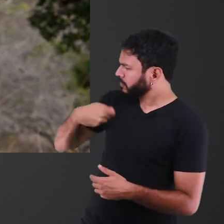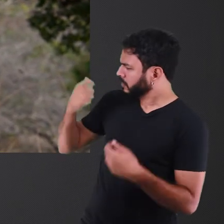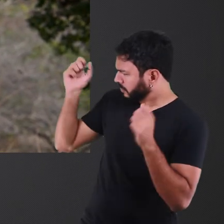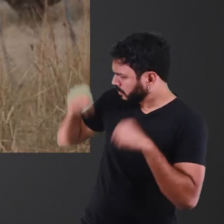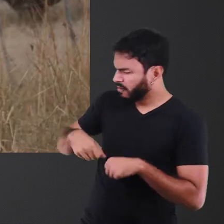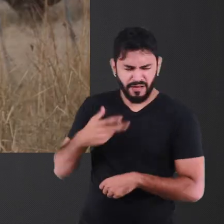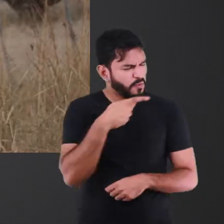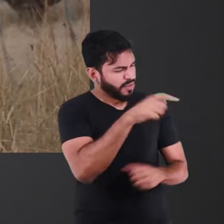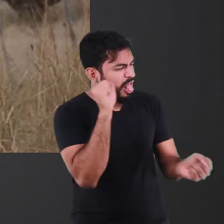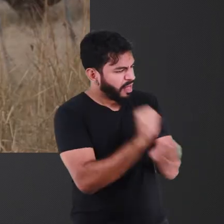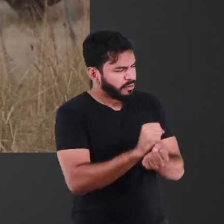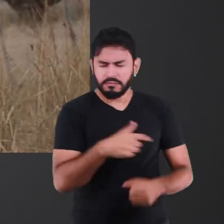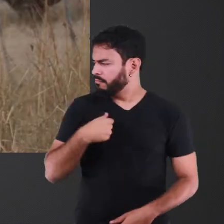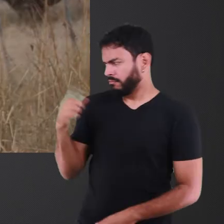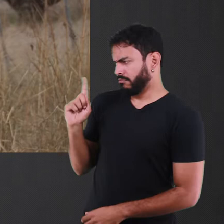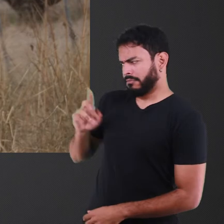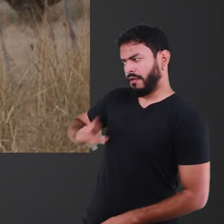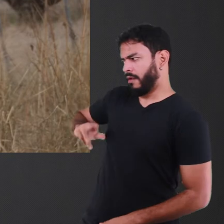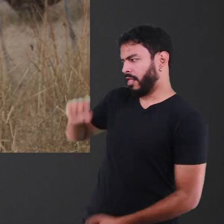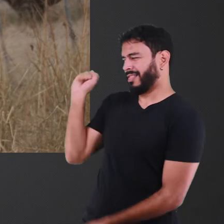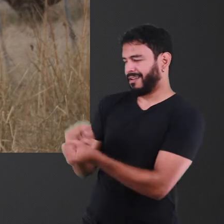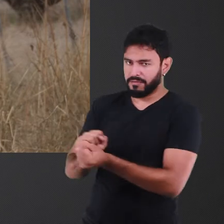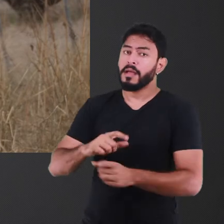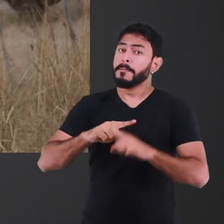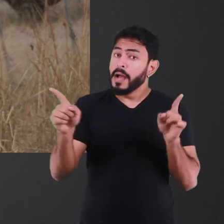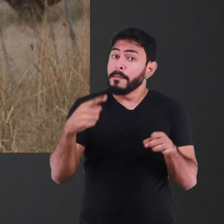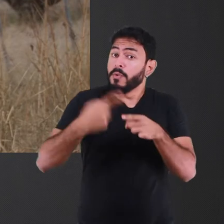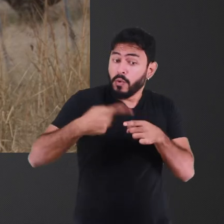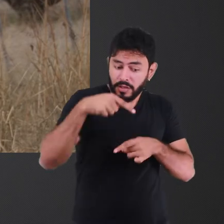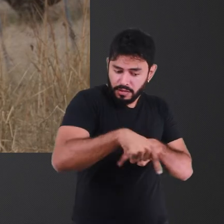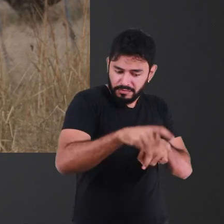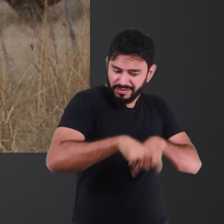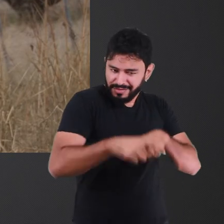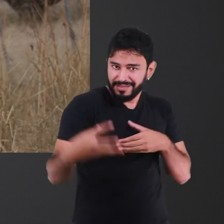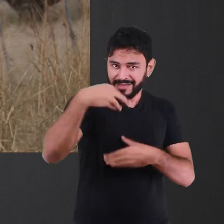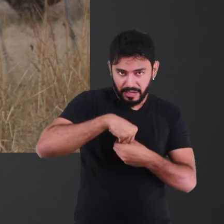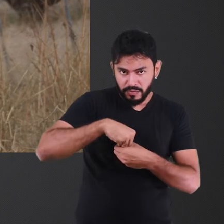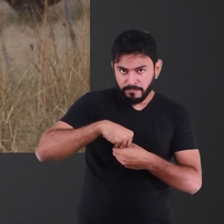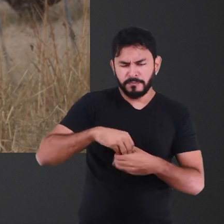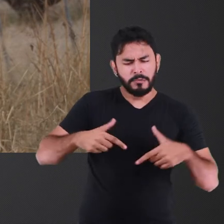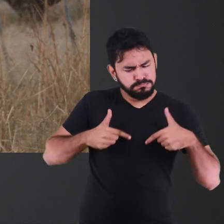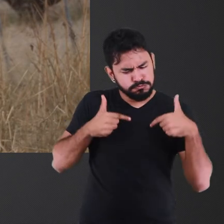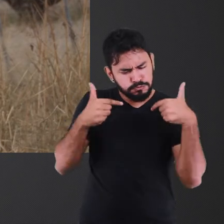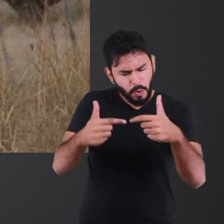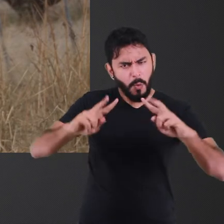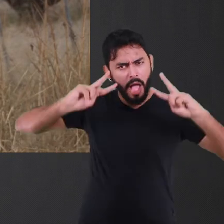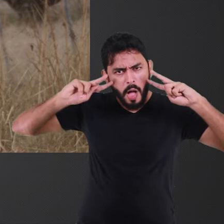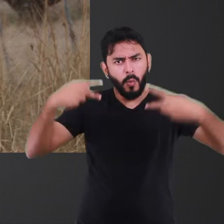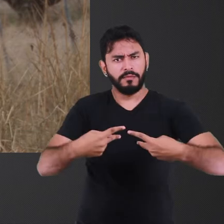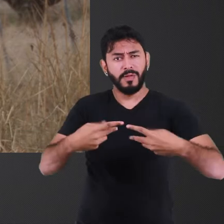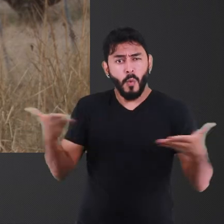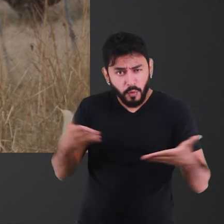sou escrava. Antigamente e hoje, as pessoas do meu sítio lutaram muito por esse reconhecimento. E hoje a gente tem.